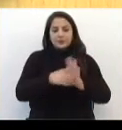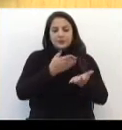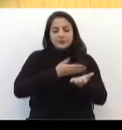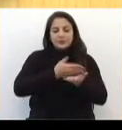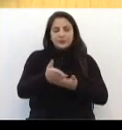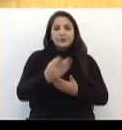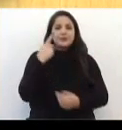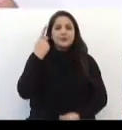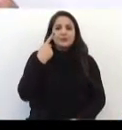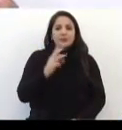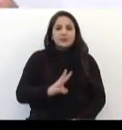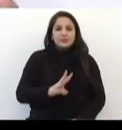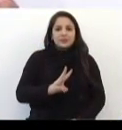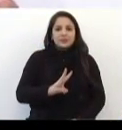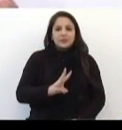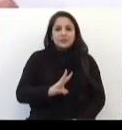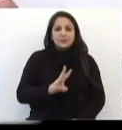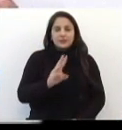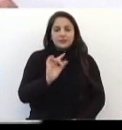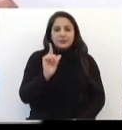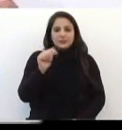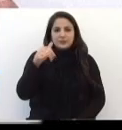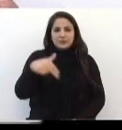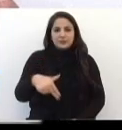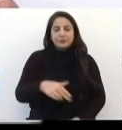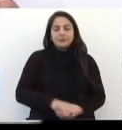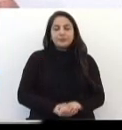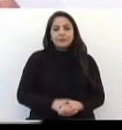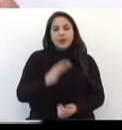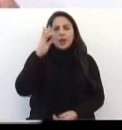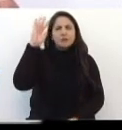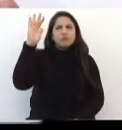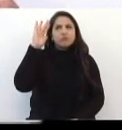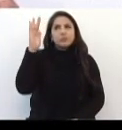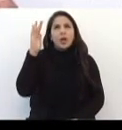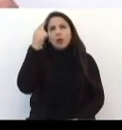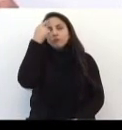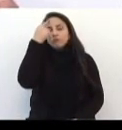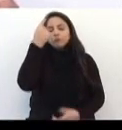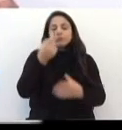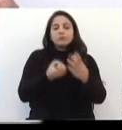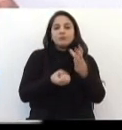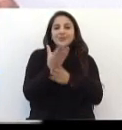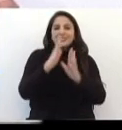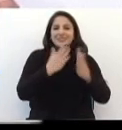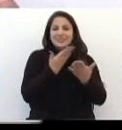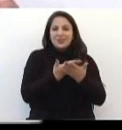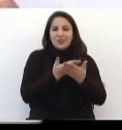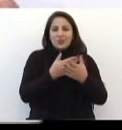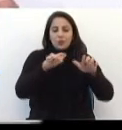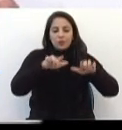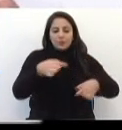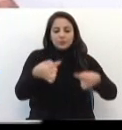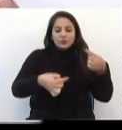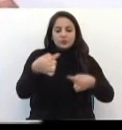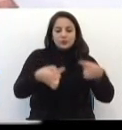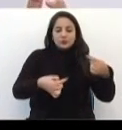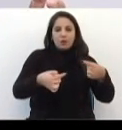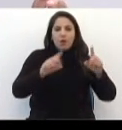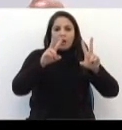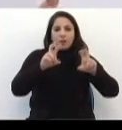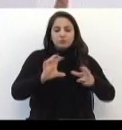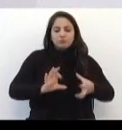vereador Wilson Liu A ideia é criar nas escolas um espaço para discussão de temas ligados à cidadania